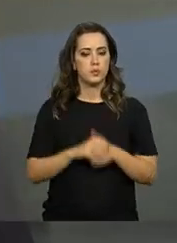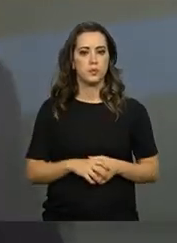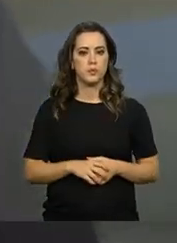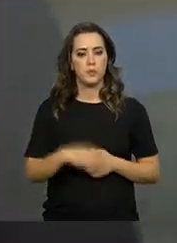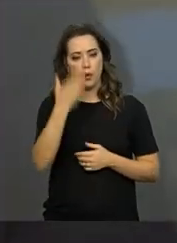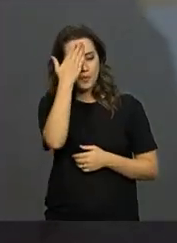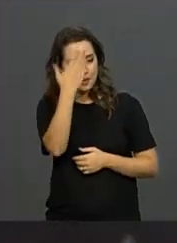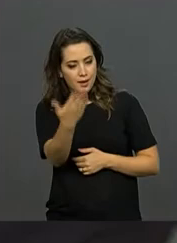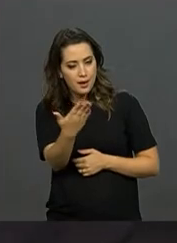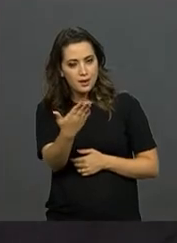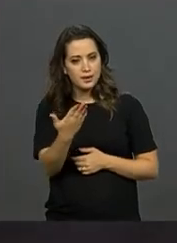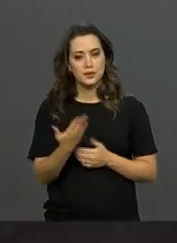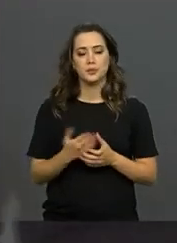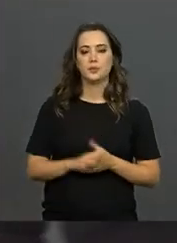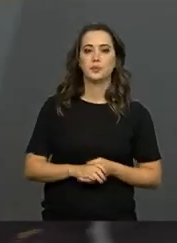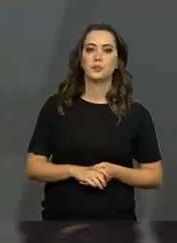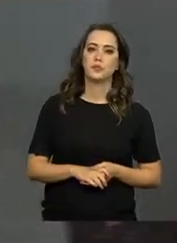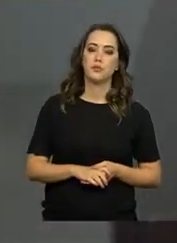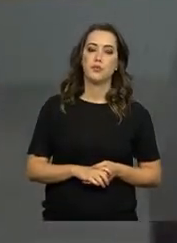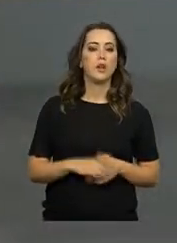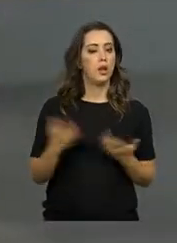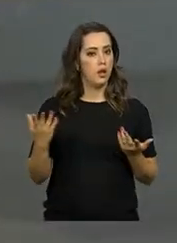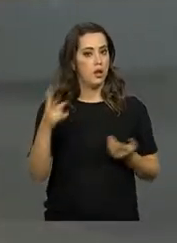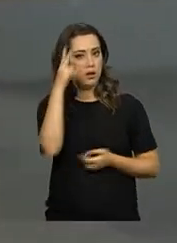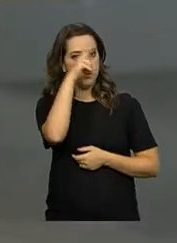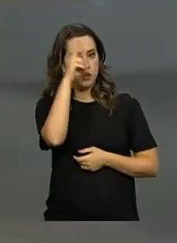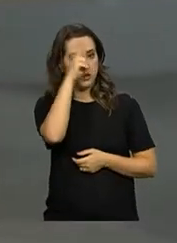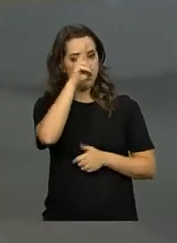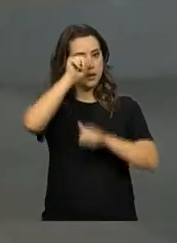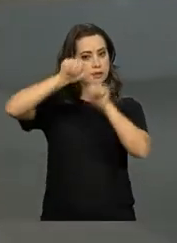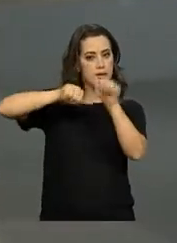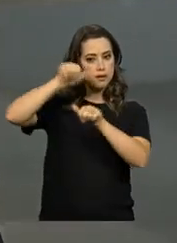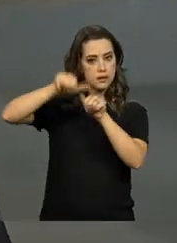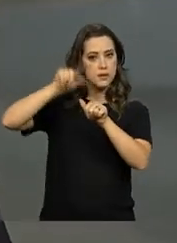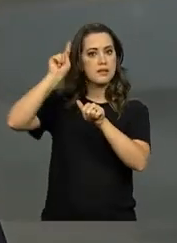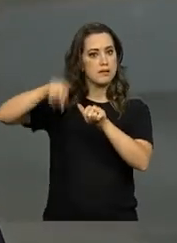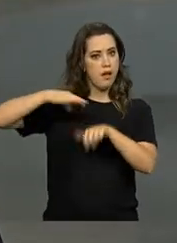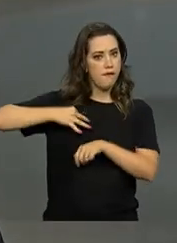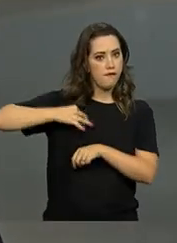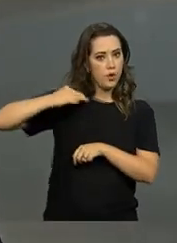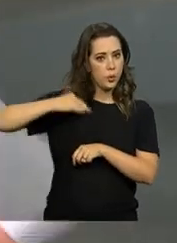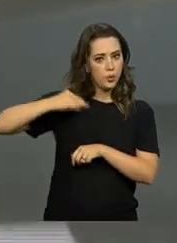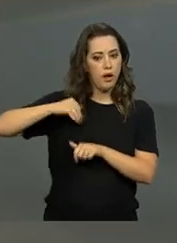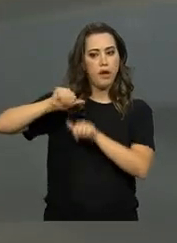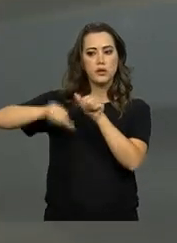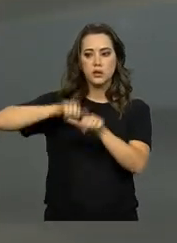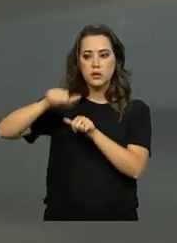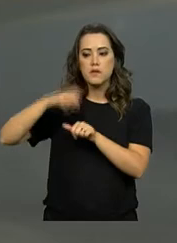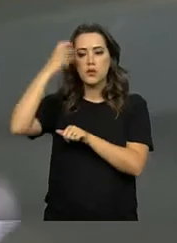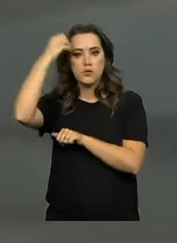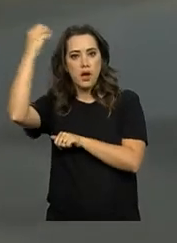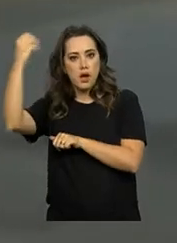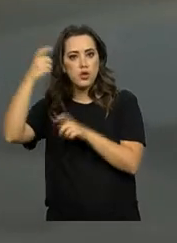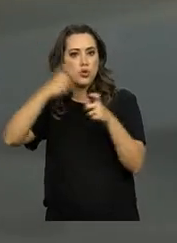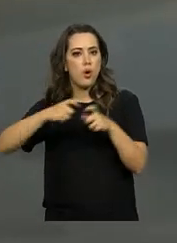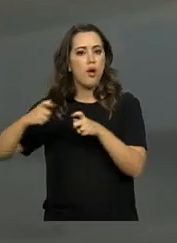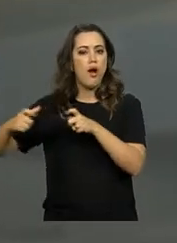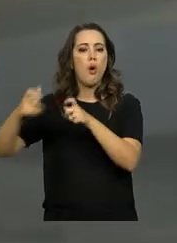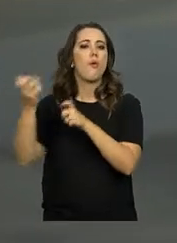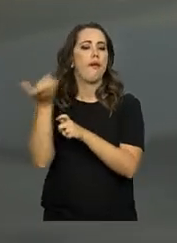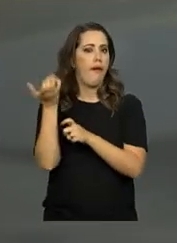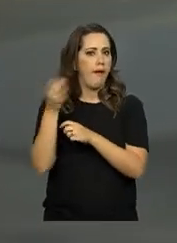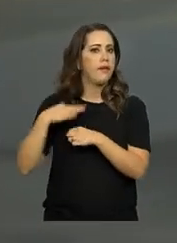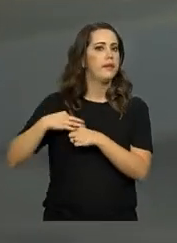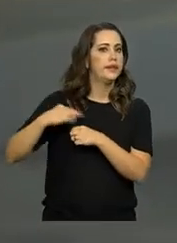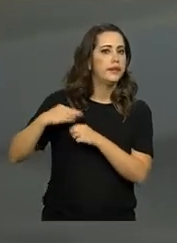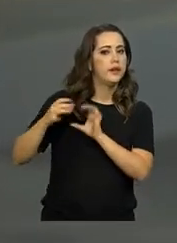Obrigada pela entrevista, Natália. E, olha, lembrando que esse processo é um processo voluntário. Então, os venezuelanos que chegam ao Brasil, eles